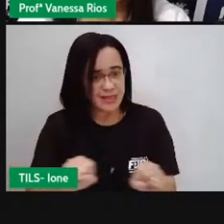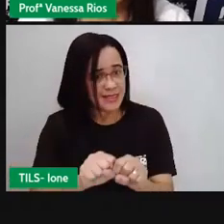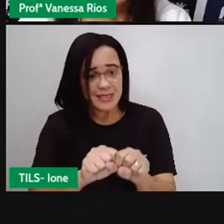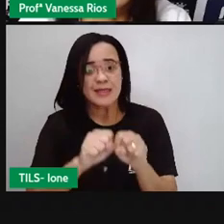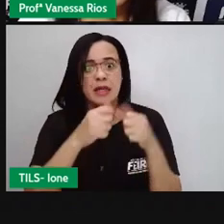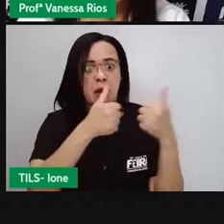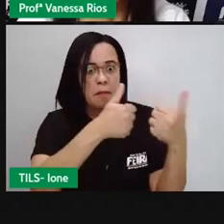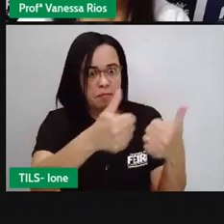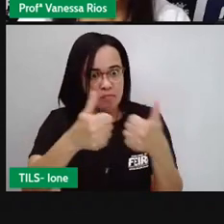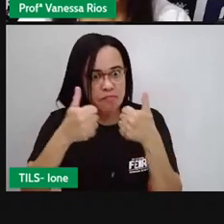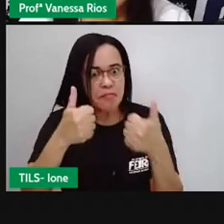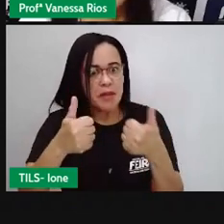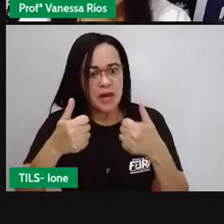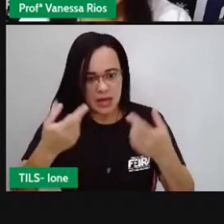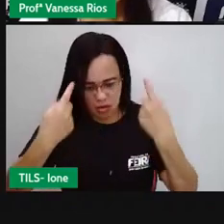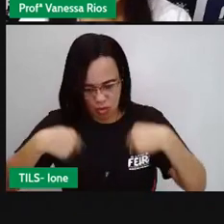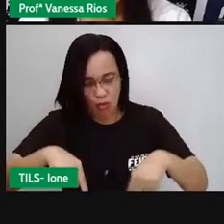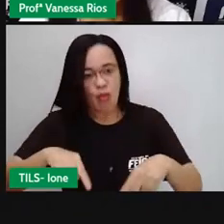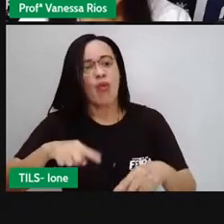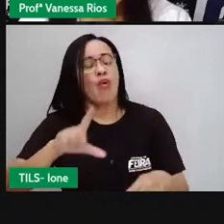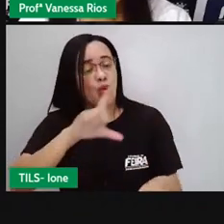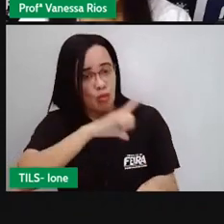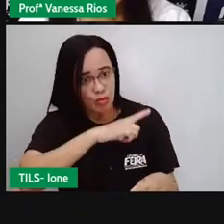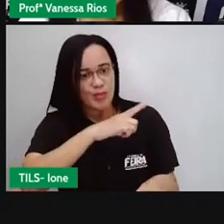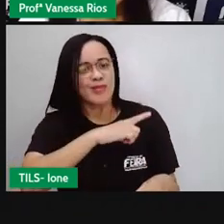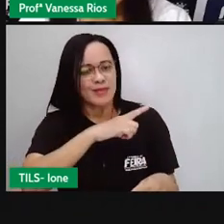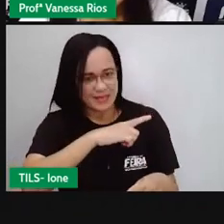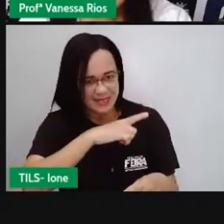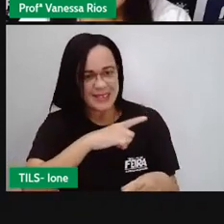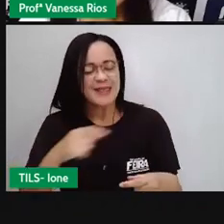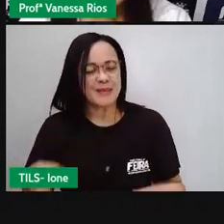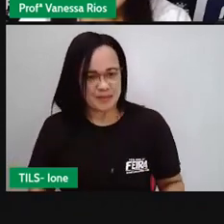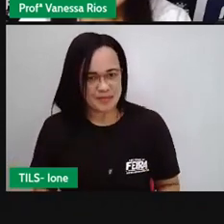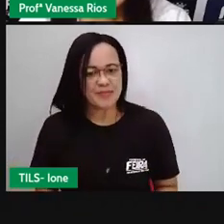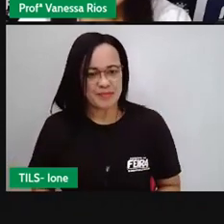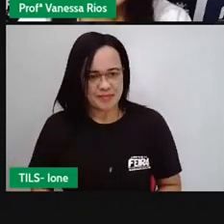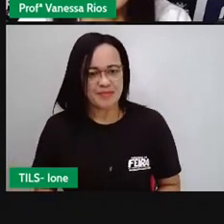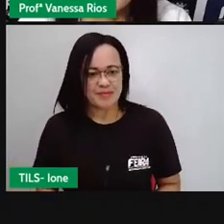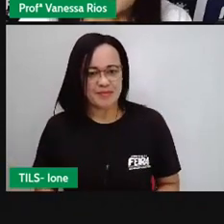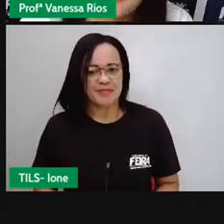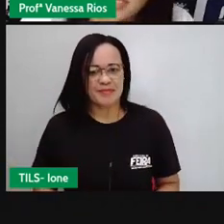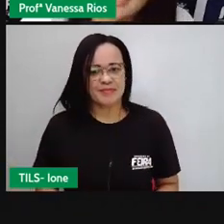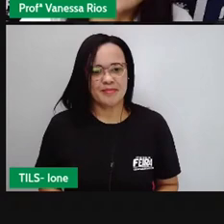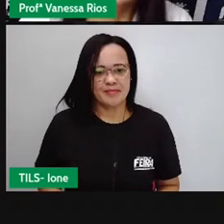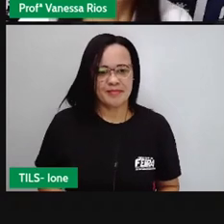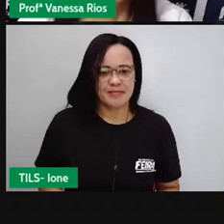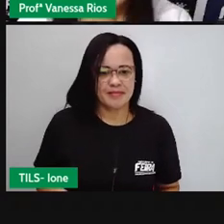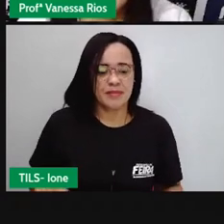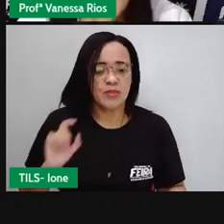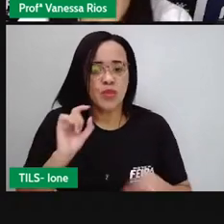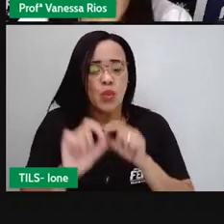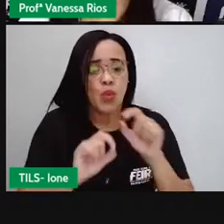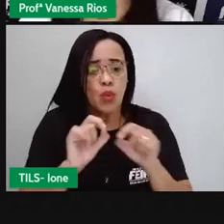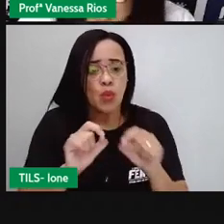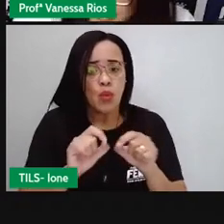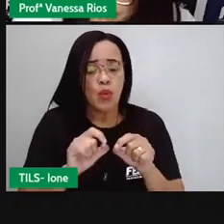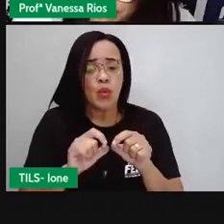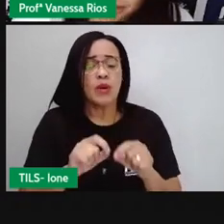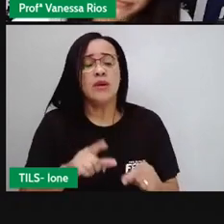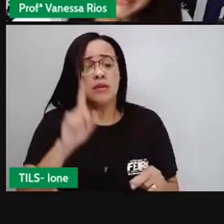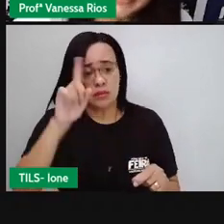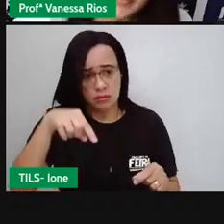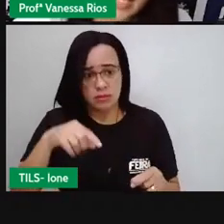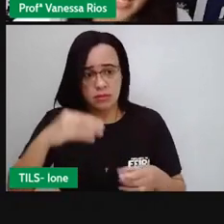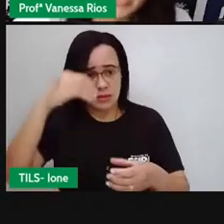e toda a sua função, objetivo do funcionamento desse sistema aconteça, que é o fígado e o pâncreas.